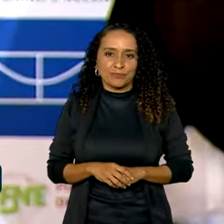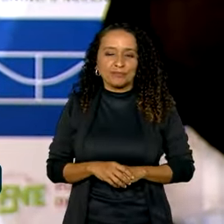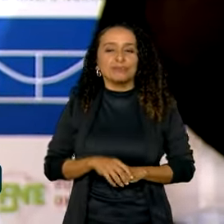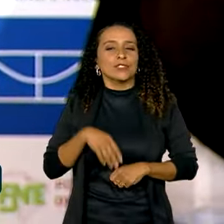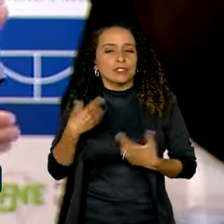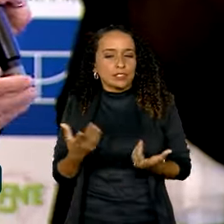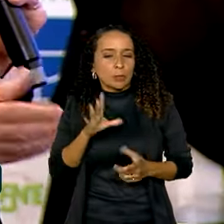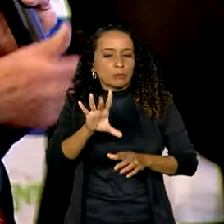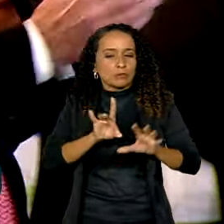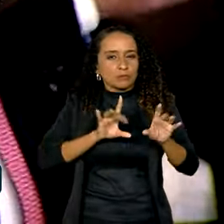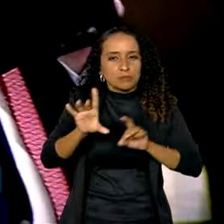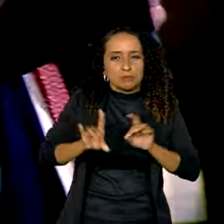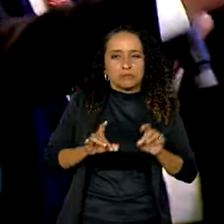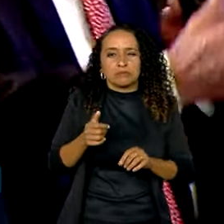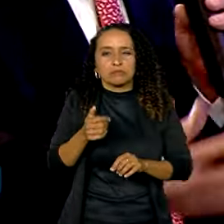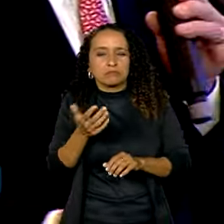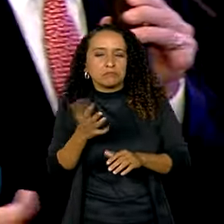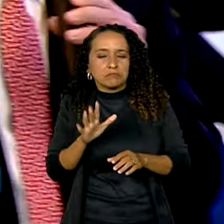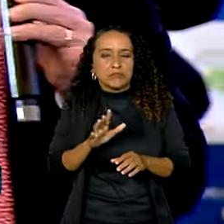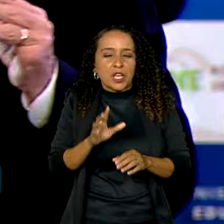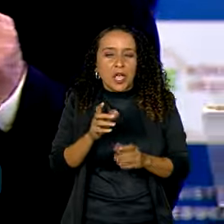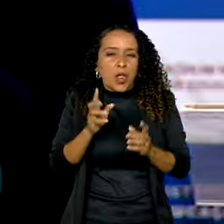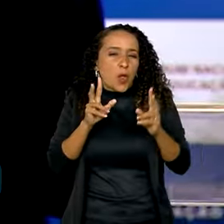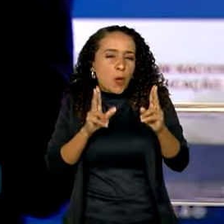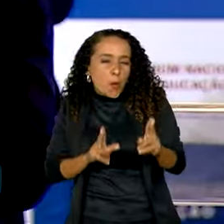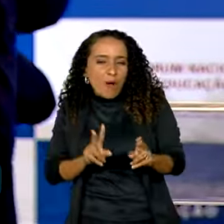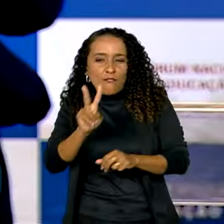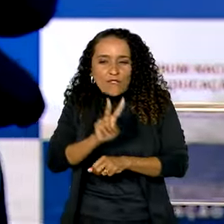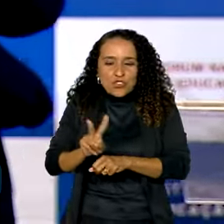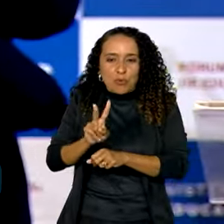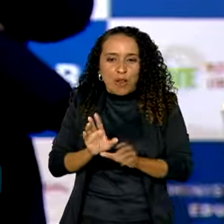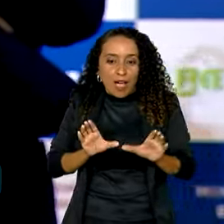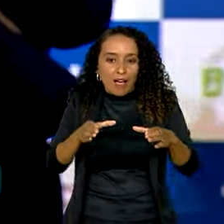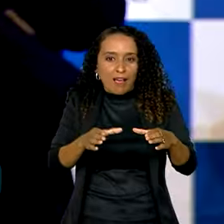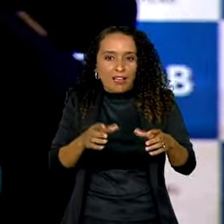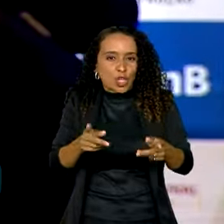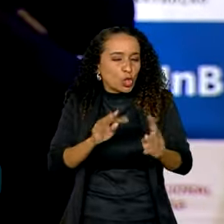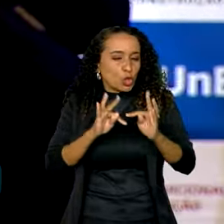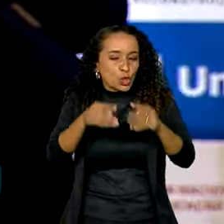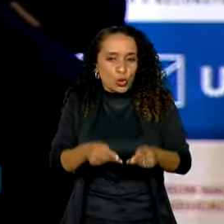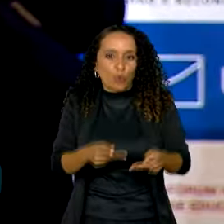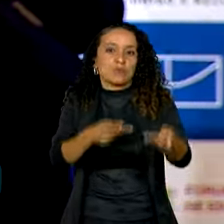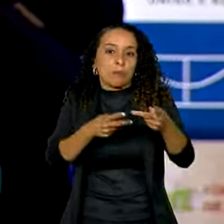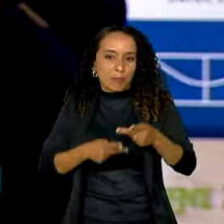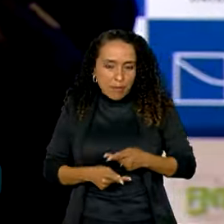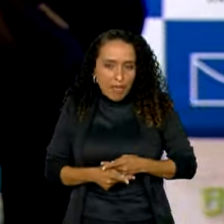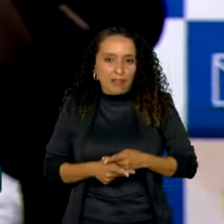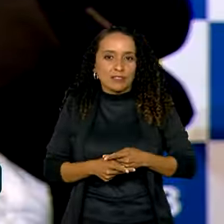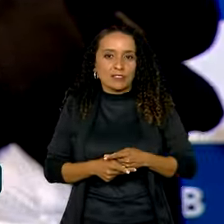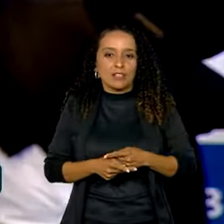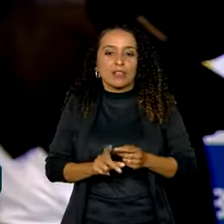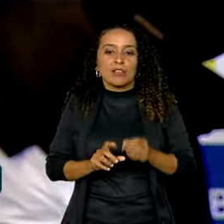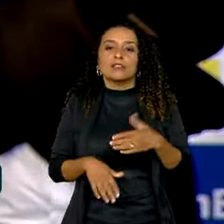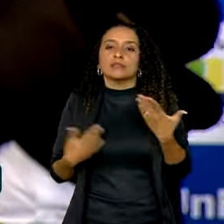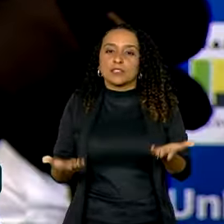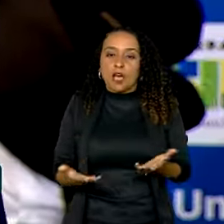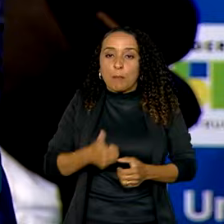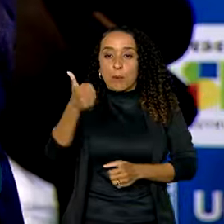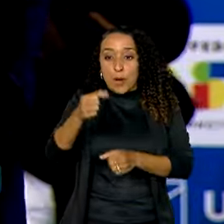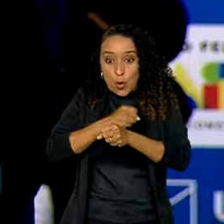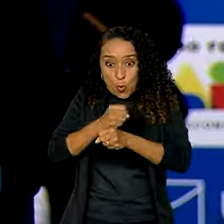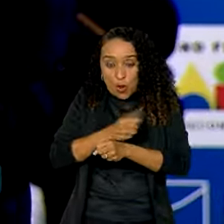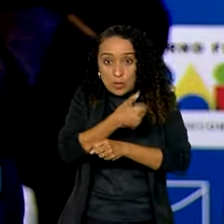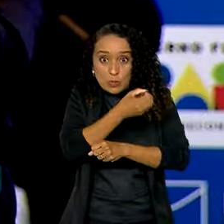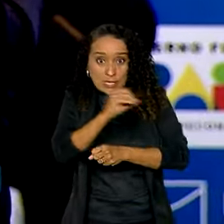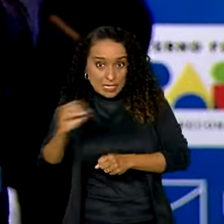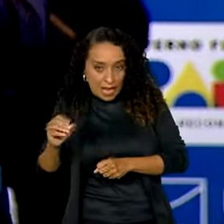fazer uma seleção, talvez um pequeno vestibular entre todos os premiados e vamos colocar nesse primeiro ano 100,